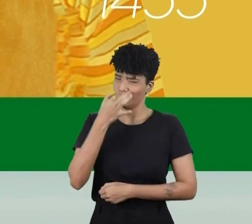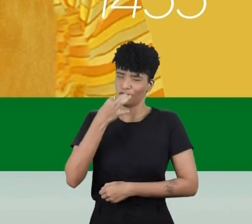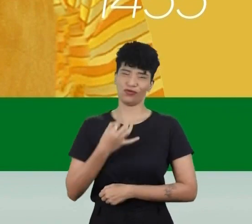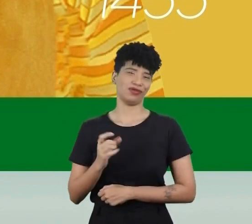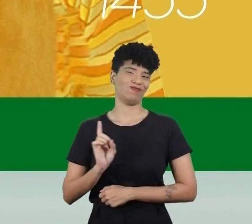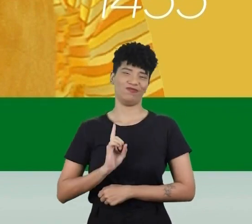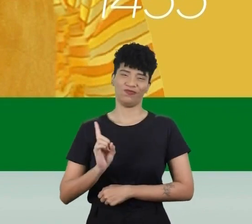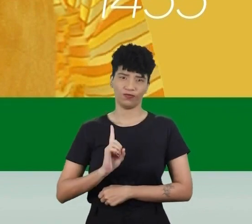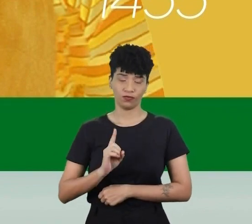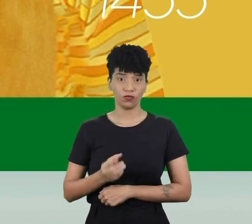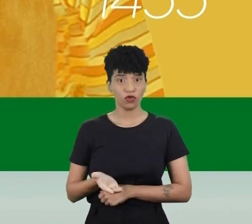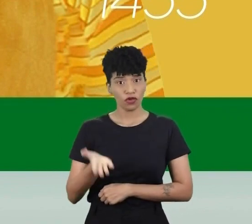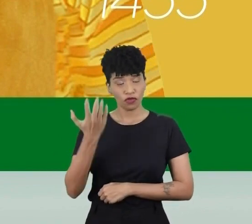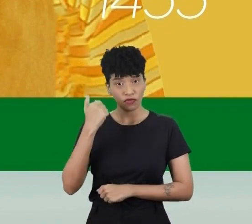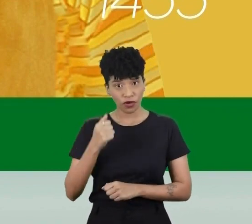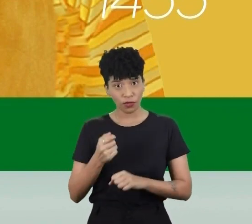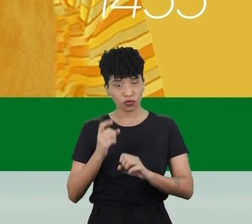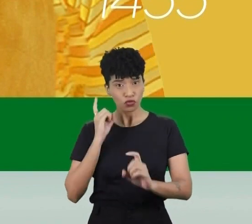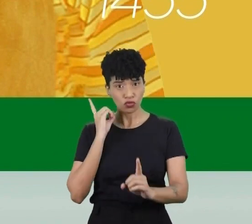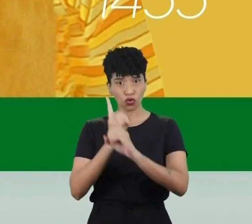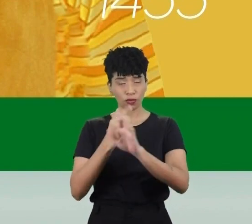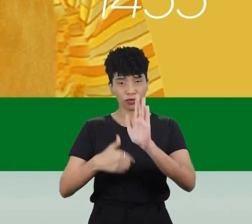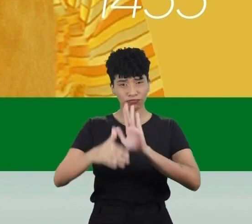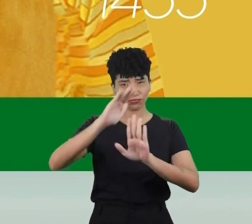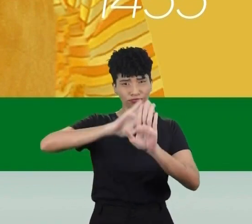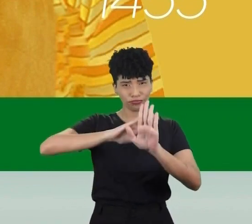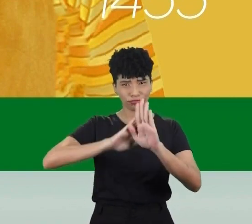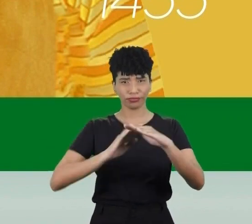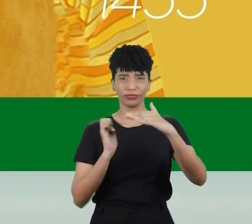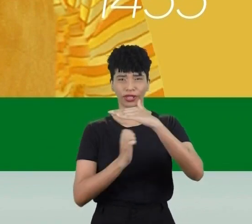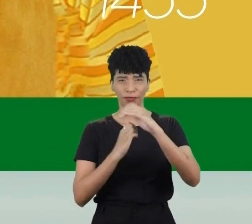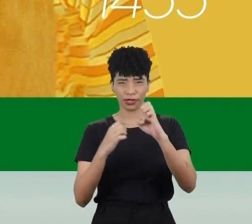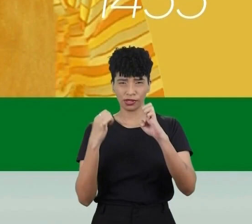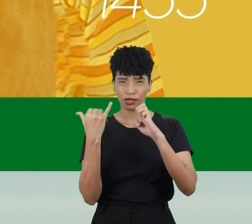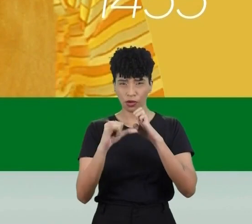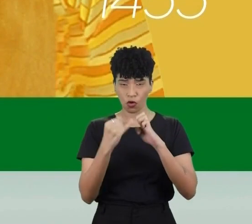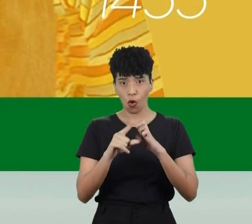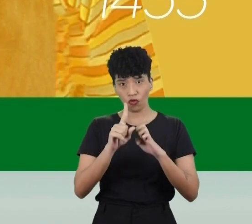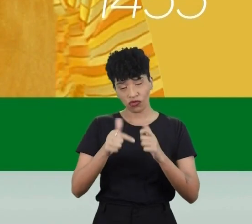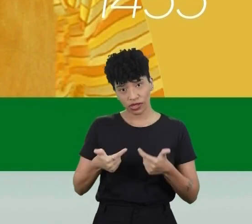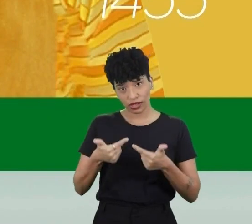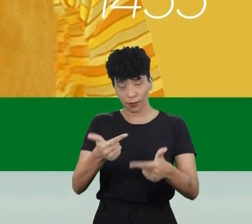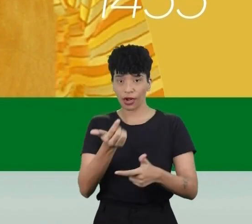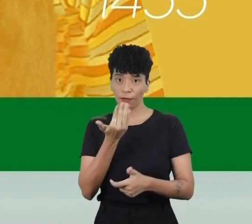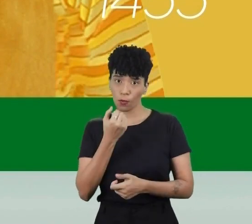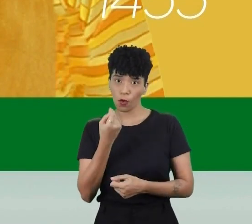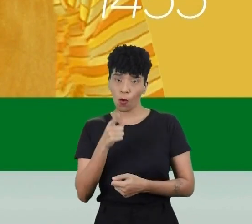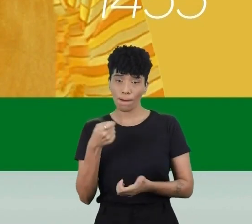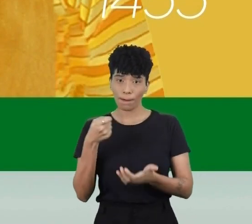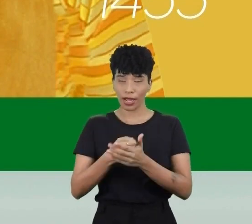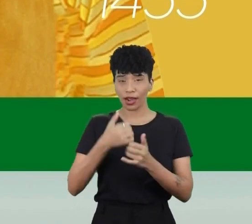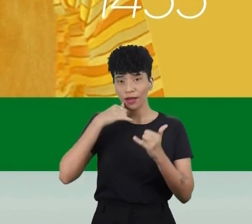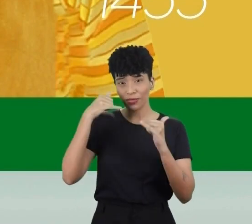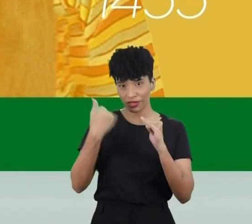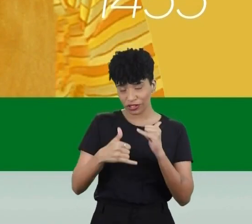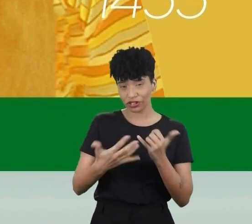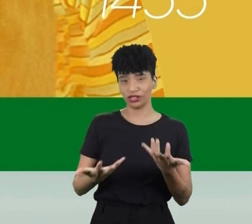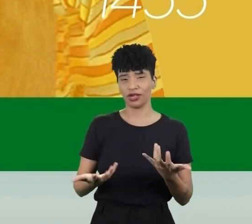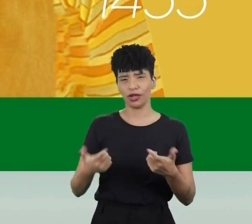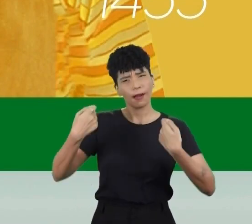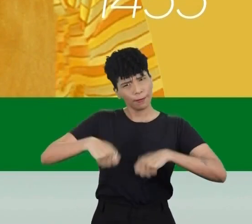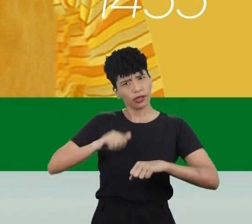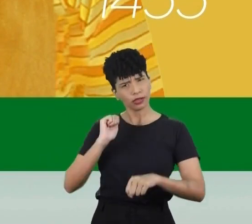1455. Por um Piauí justo. Voto livre, democracia acima de tudo. Voto em Valdivino Fofão ou Fofão